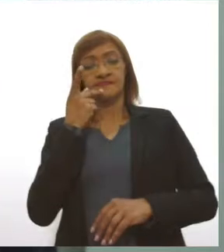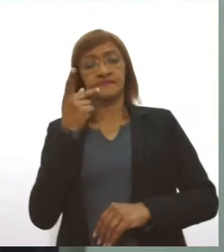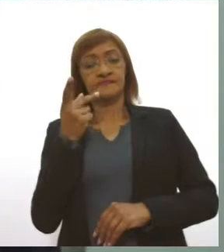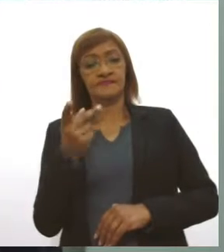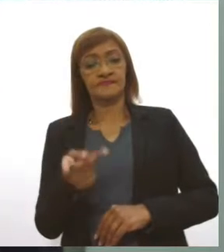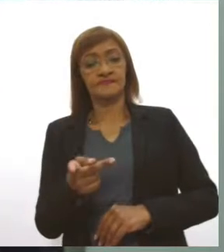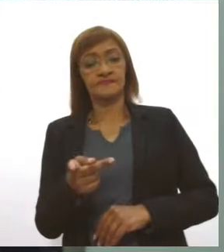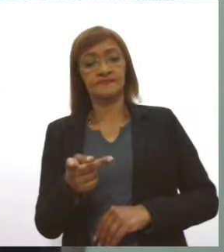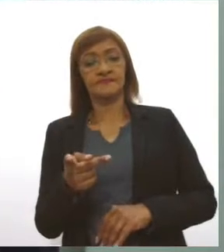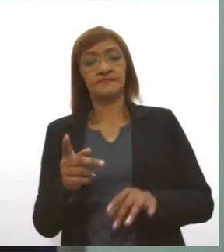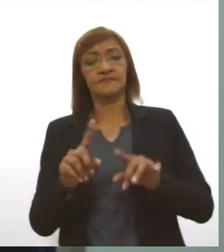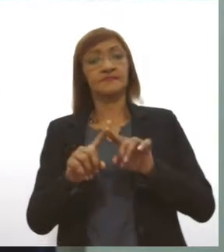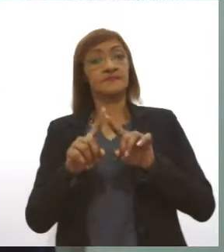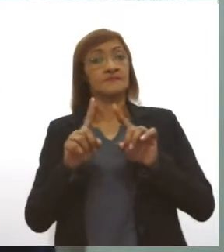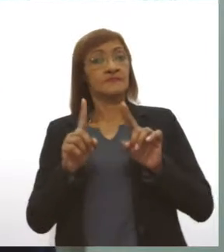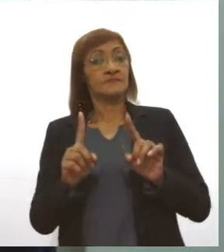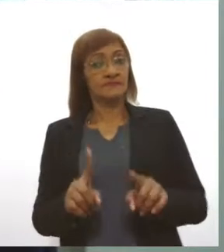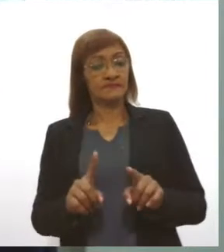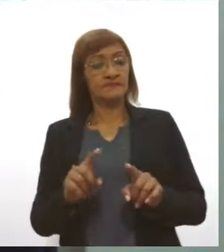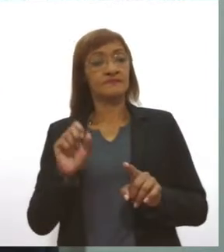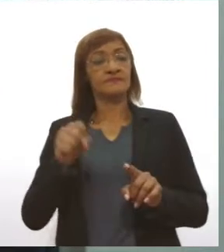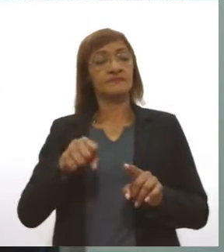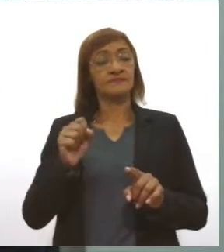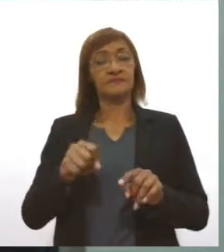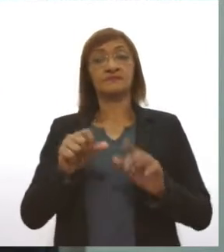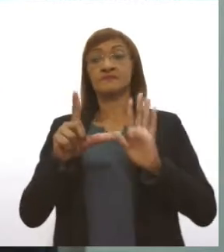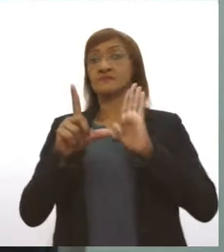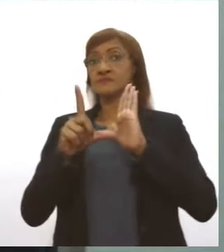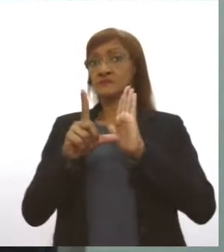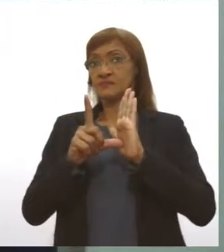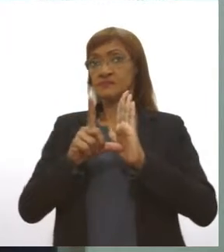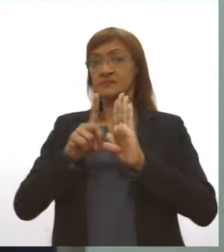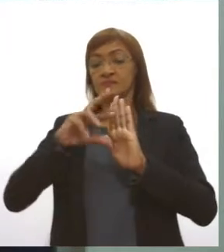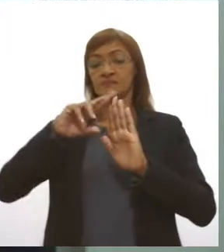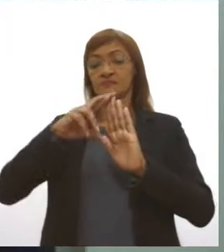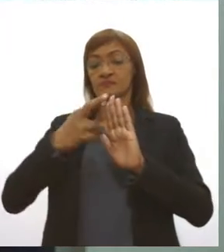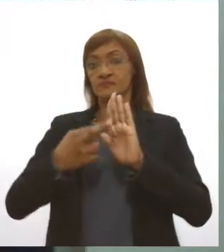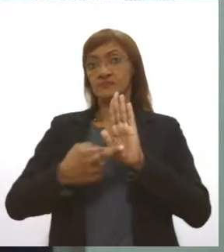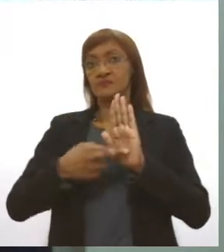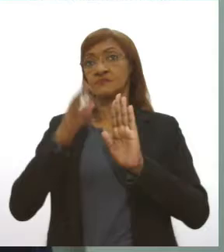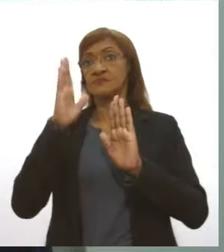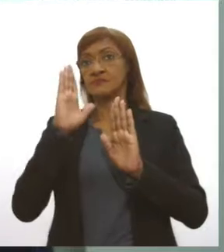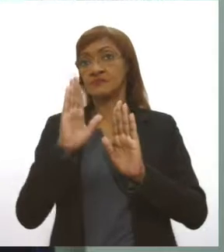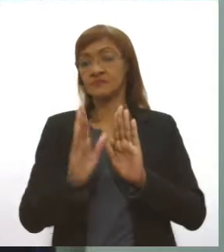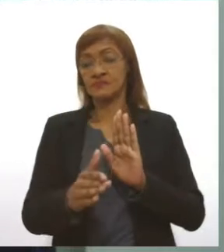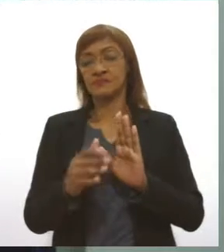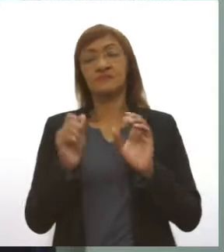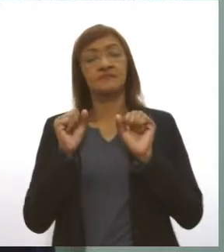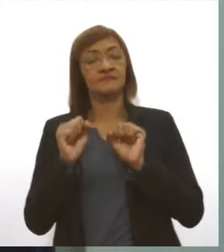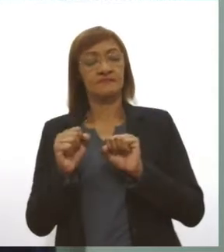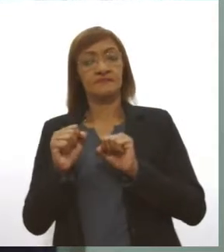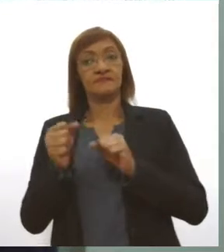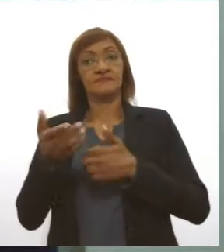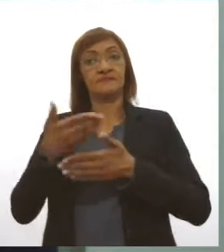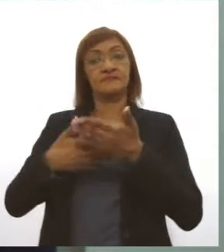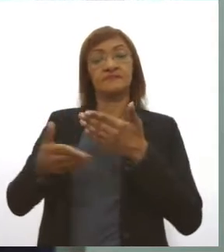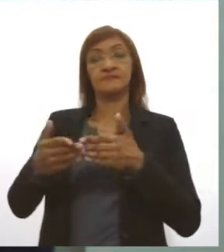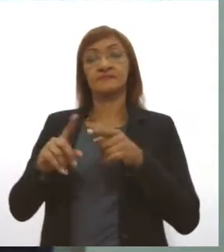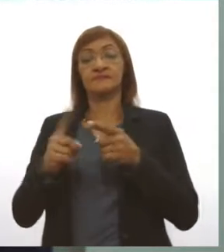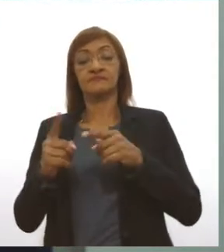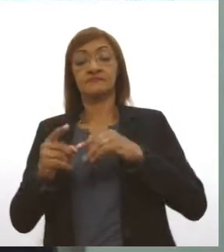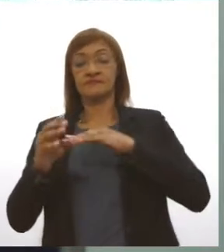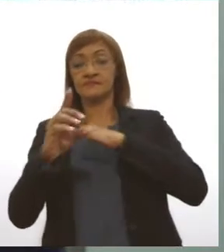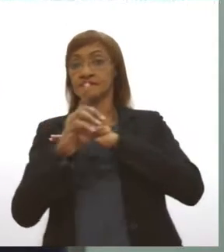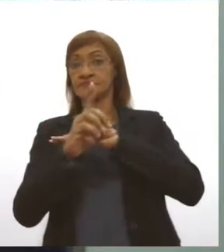troca ela será obrigatória quando a loja tem uma política de troca e aí ela fica vinculada. Se o consumidor atende todos os requisitos